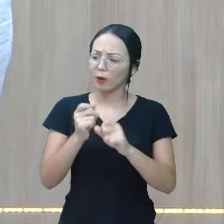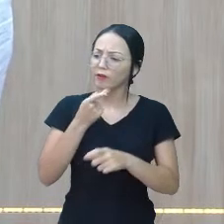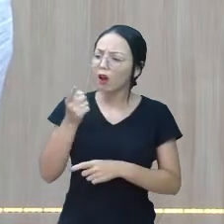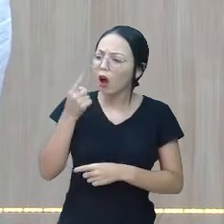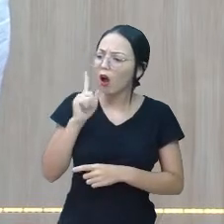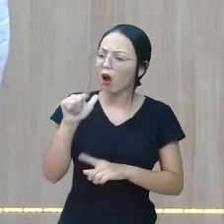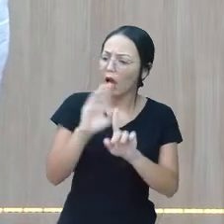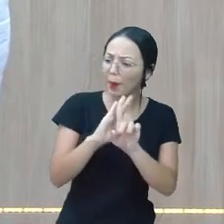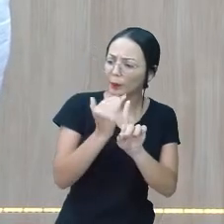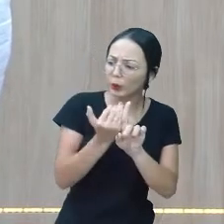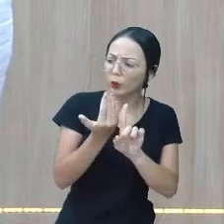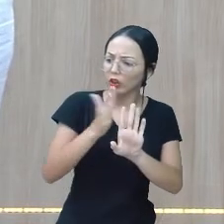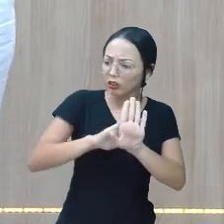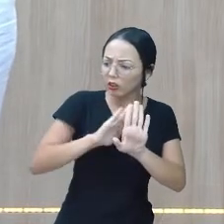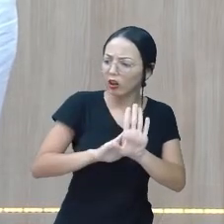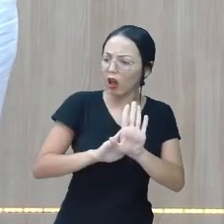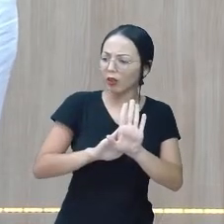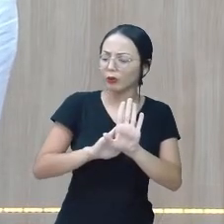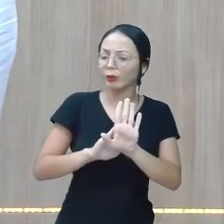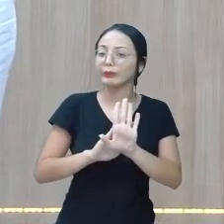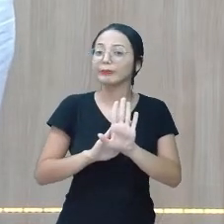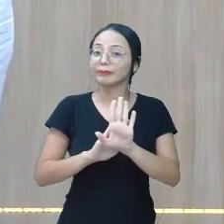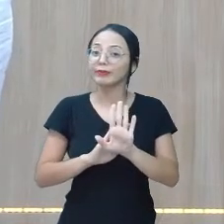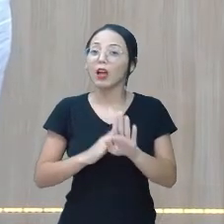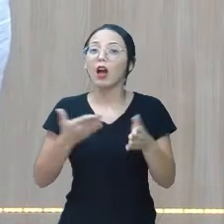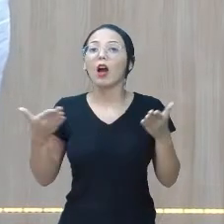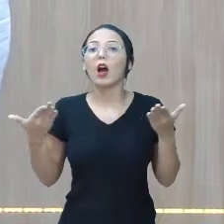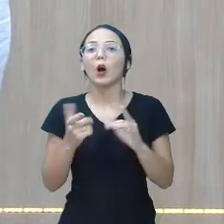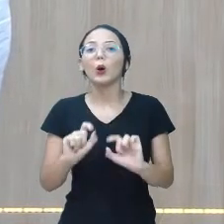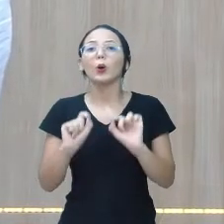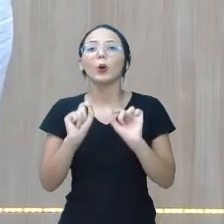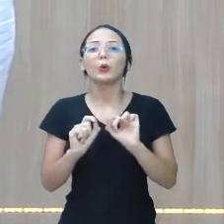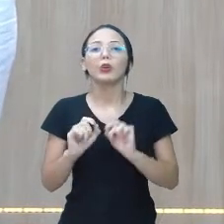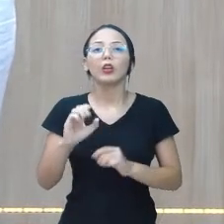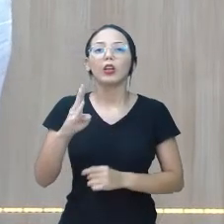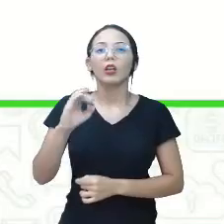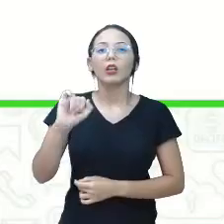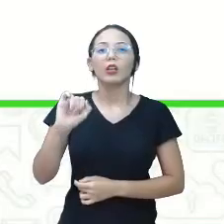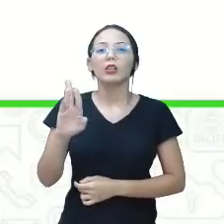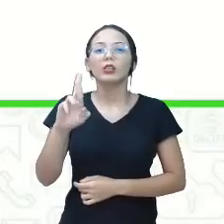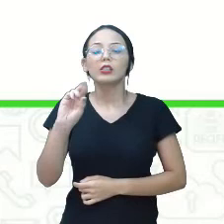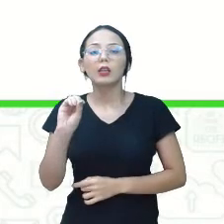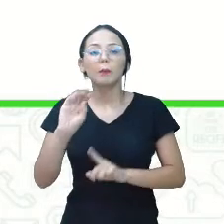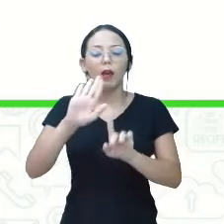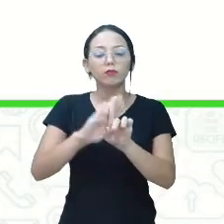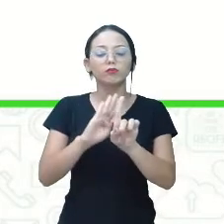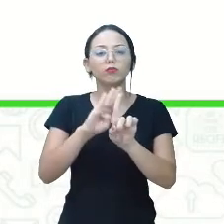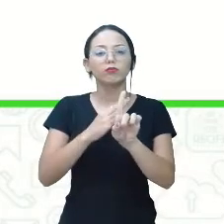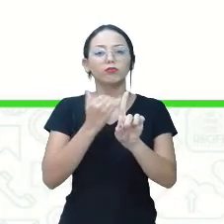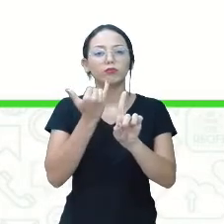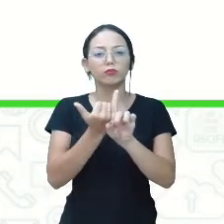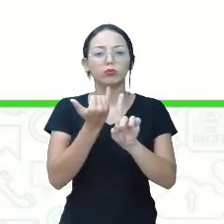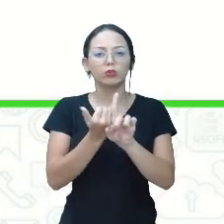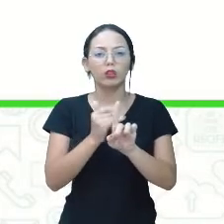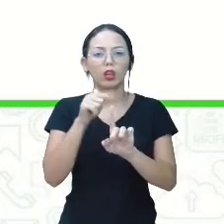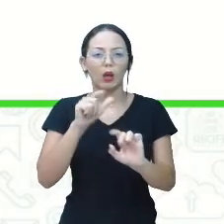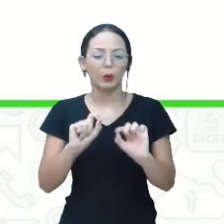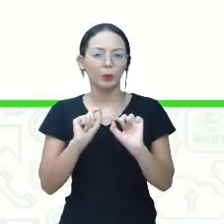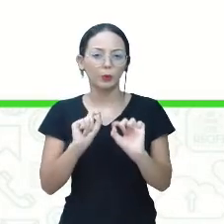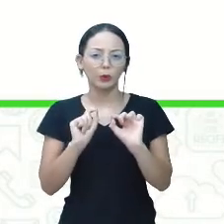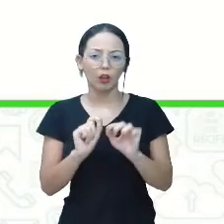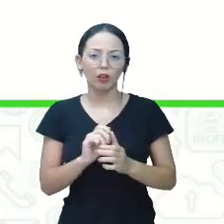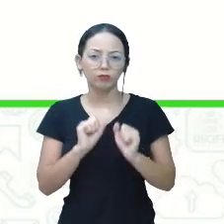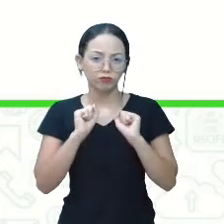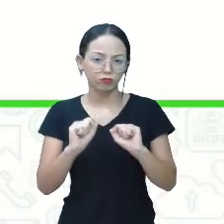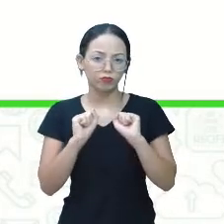isso é um bullying direto. Agora vamos para o ciberbullying. O ciberbullying pode ocorrer